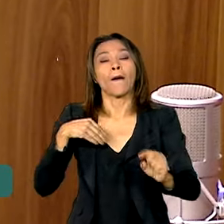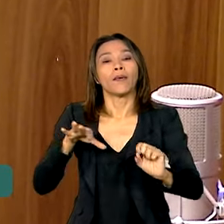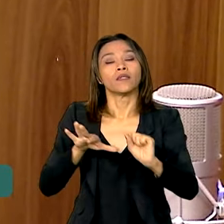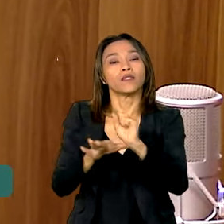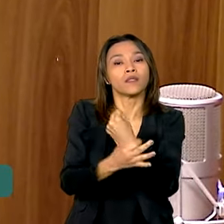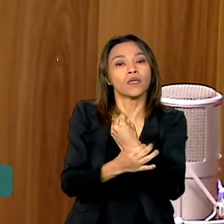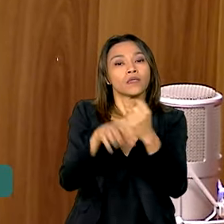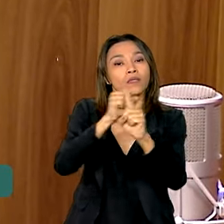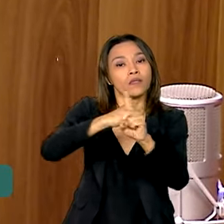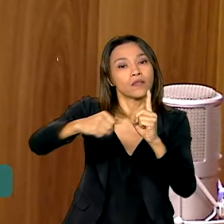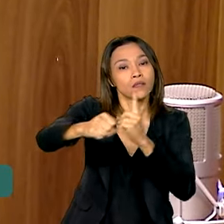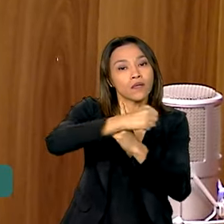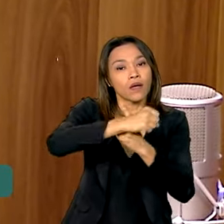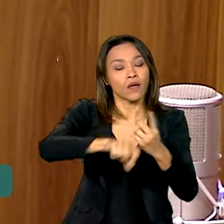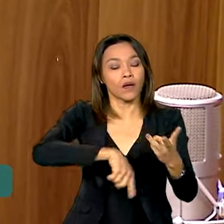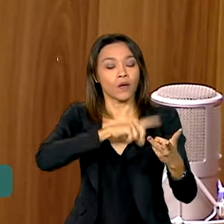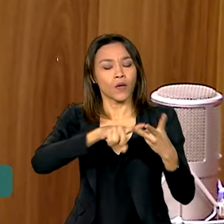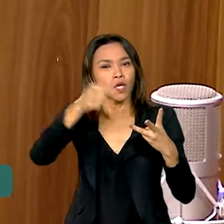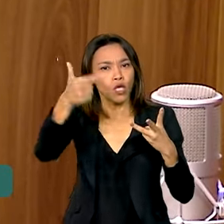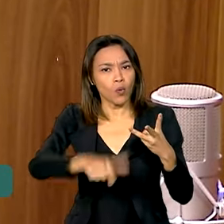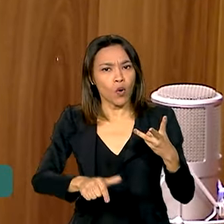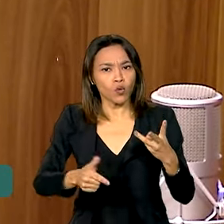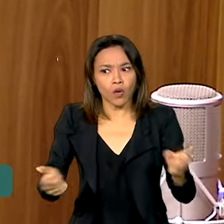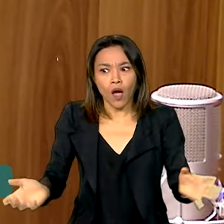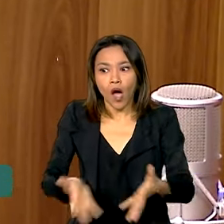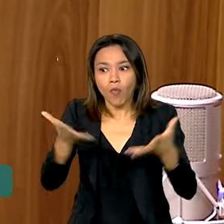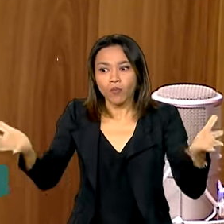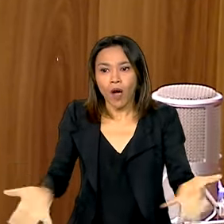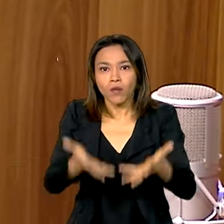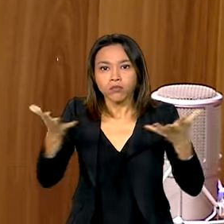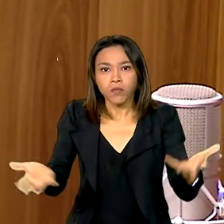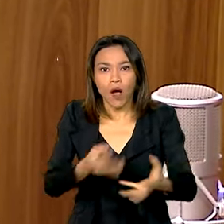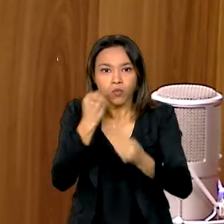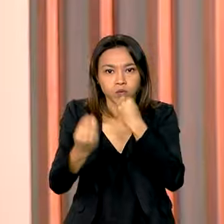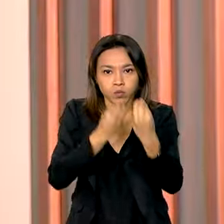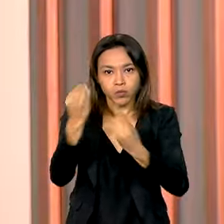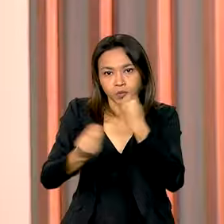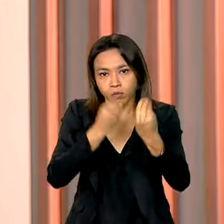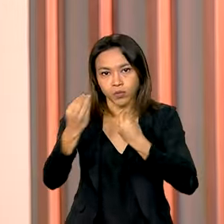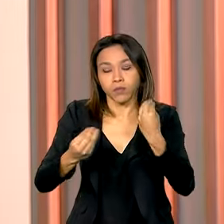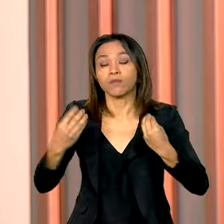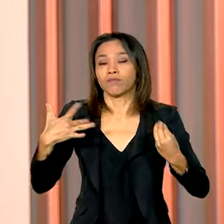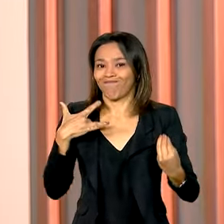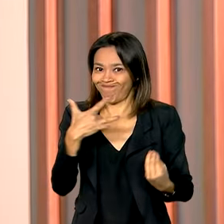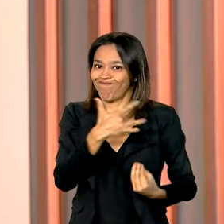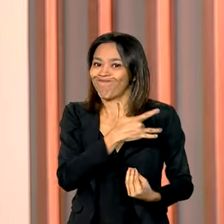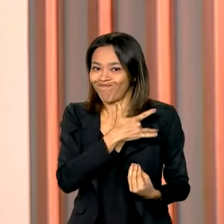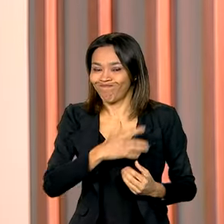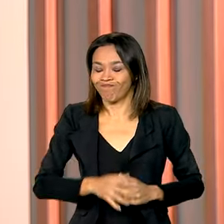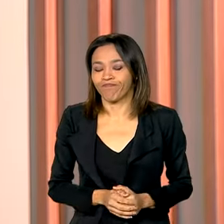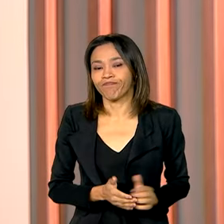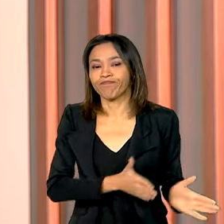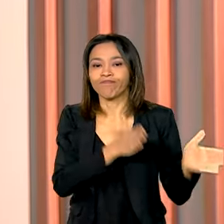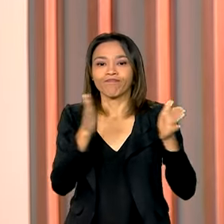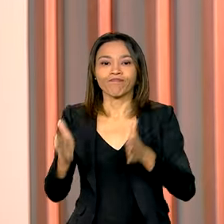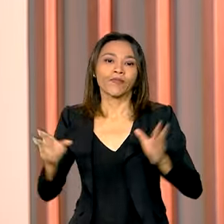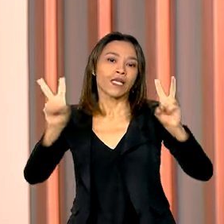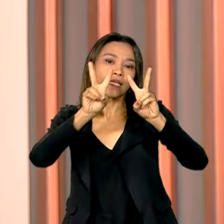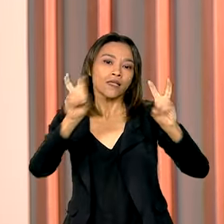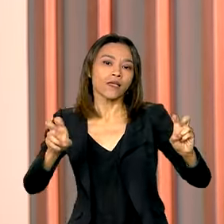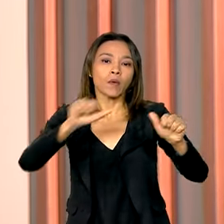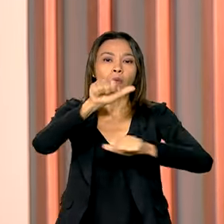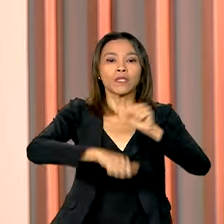e também aumentar a produção e o consumo de alimentos adequados e saudáveis. O assunto agora é a reforma